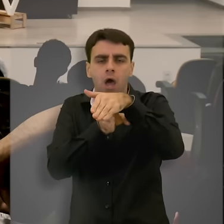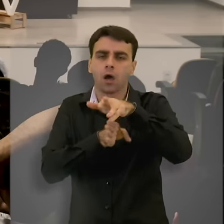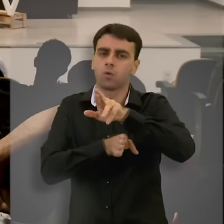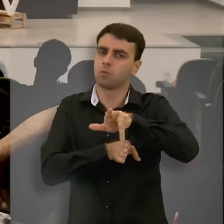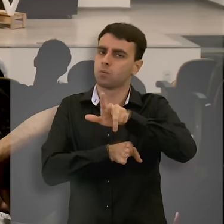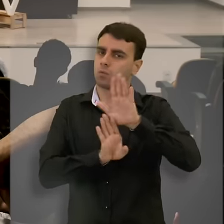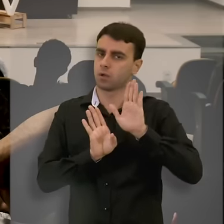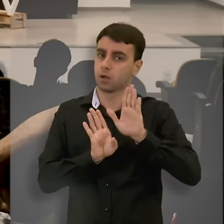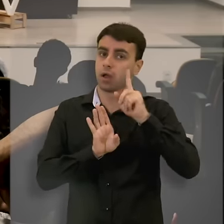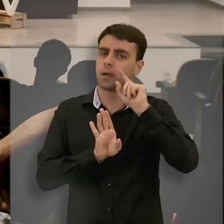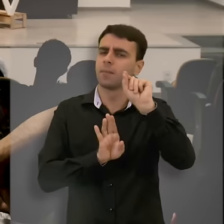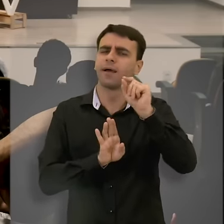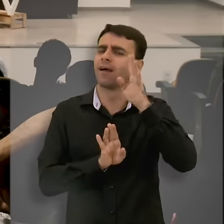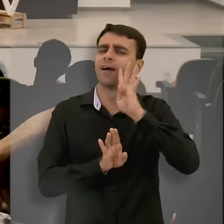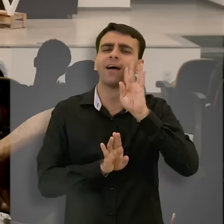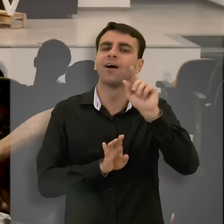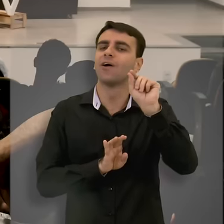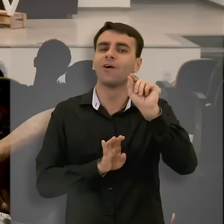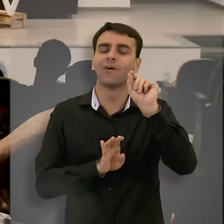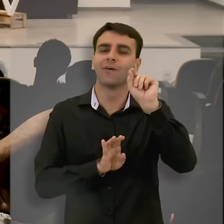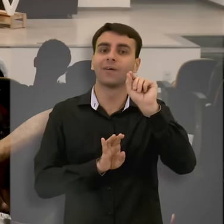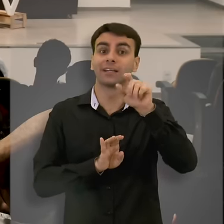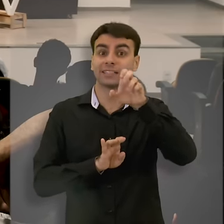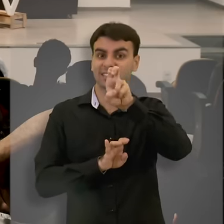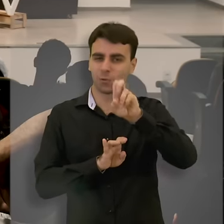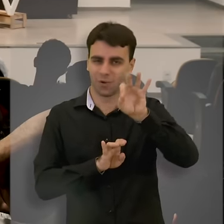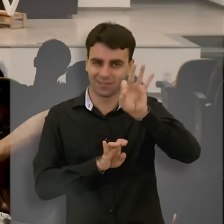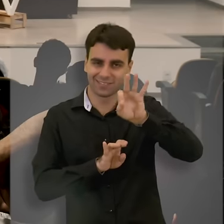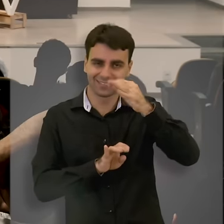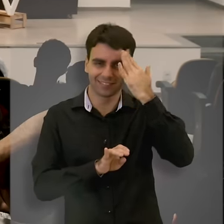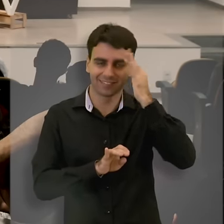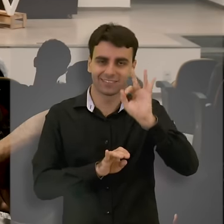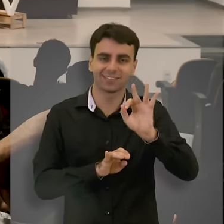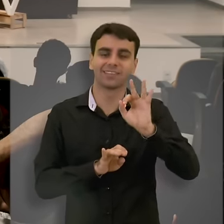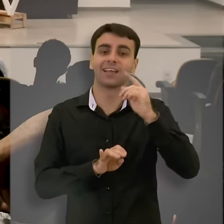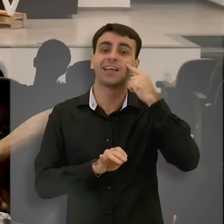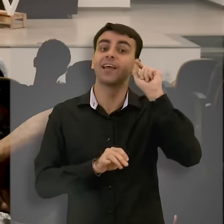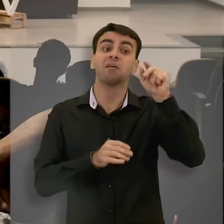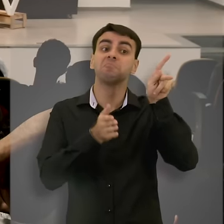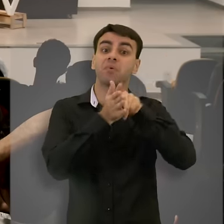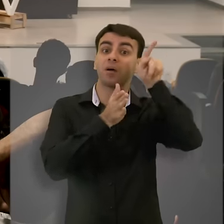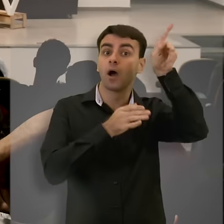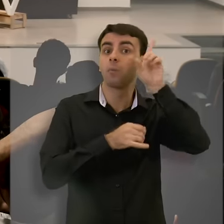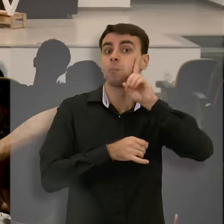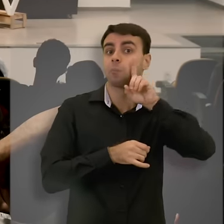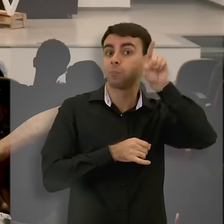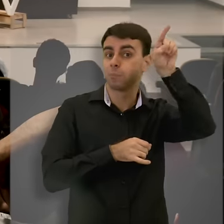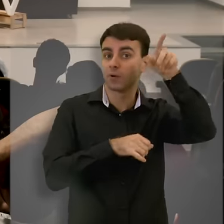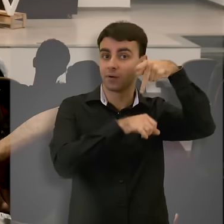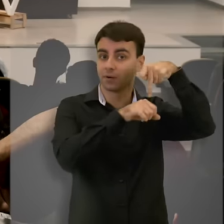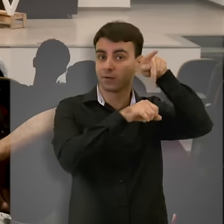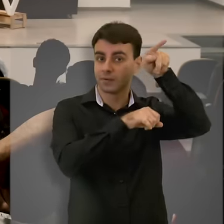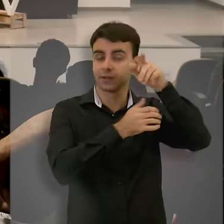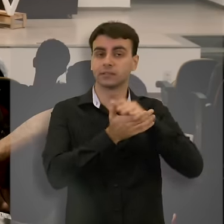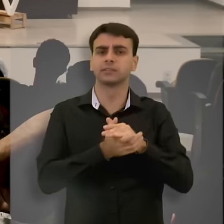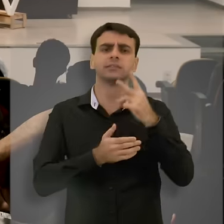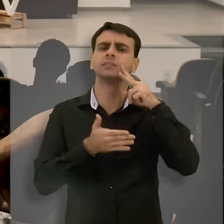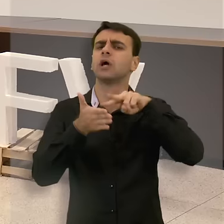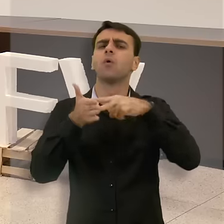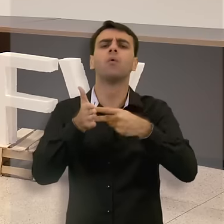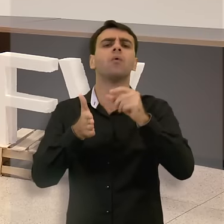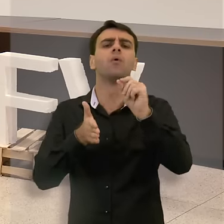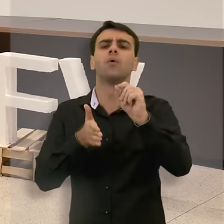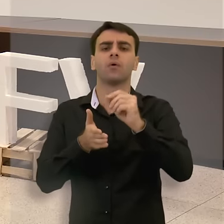Mas vejam que interessante, esse dado dos 50% vem diretamente dos Estados Unidos. Ou seja,